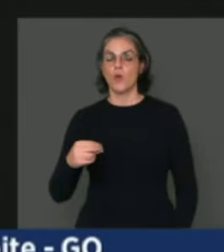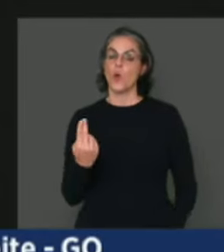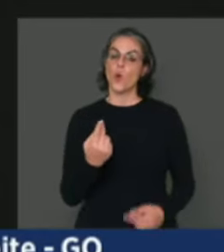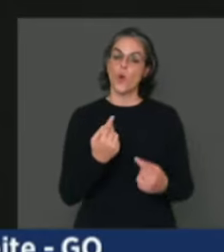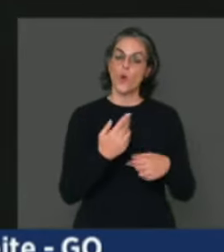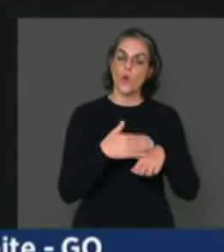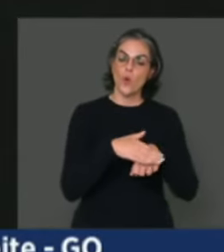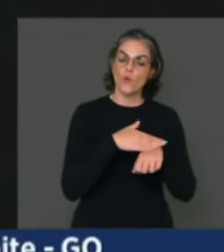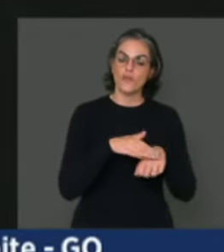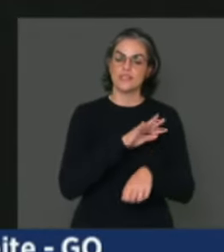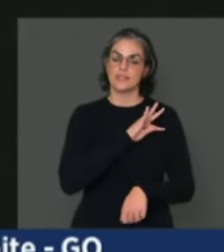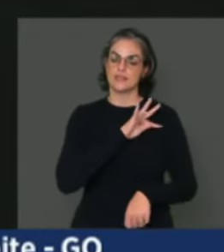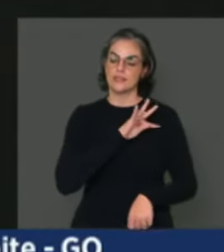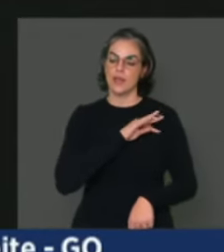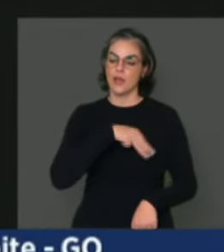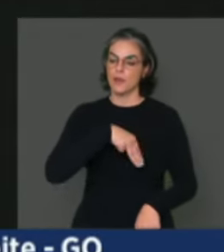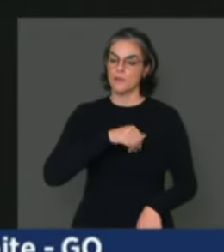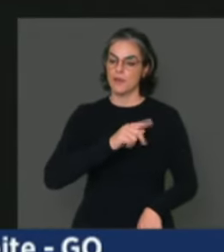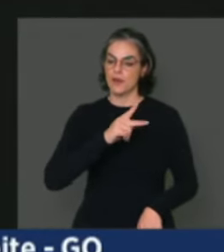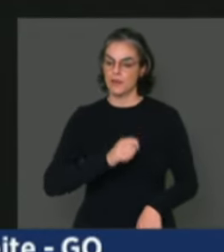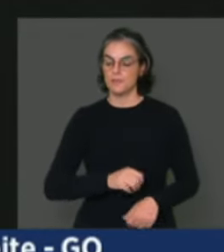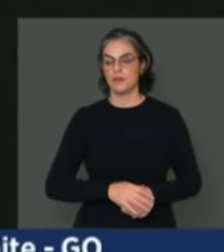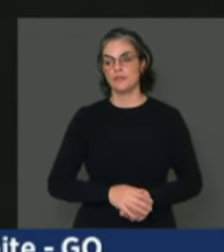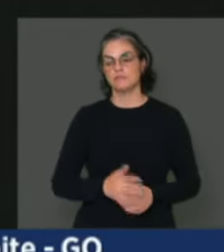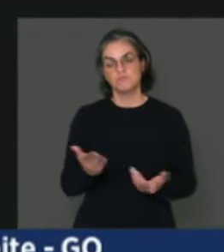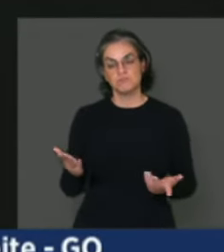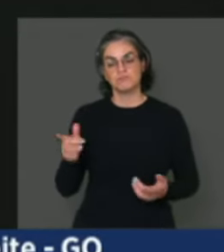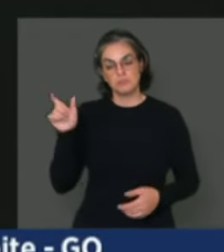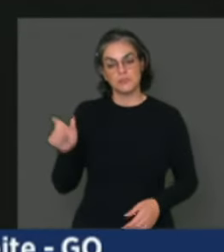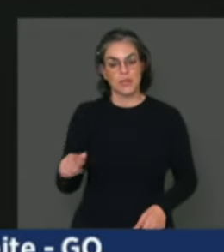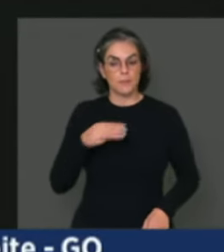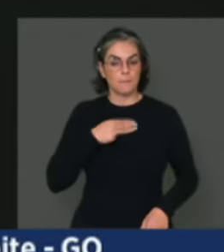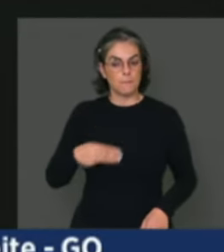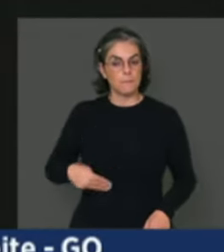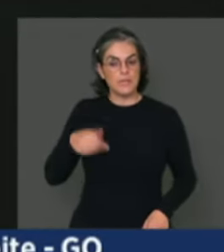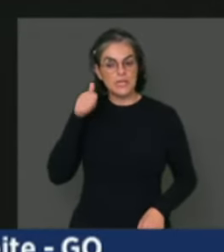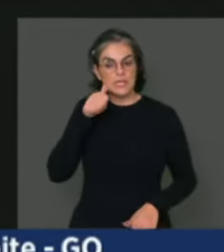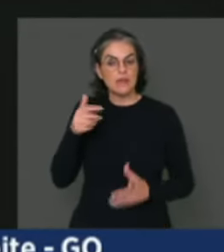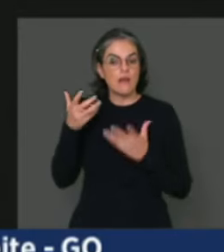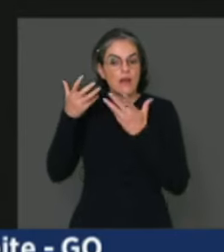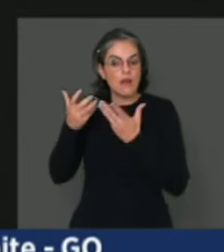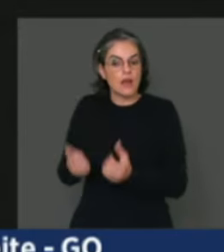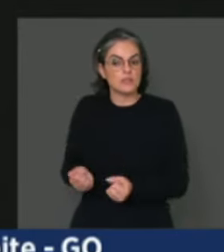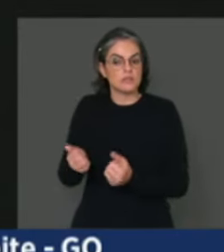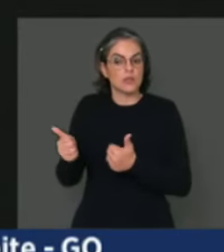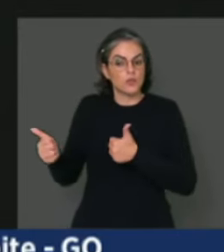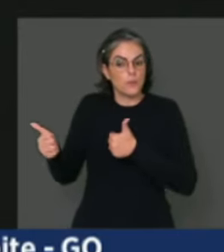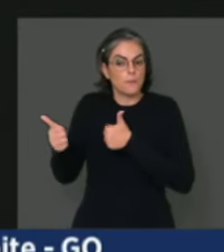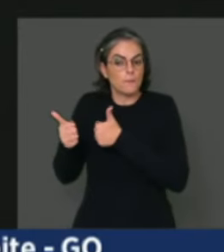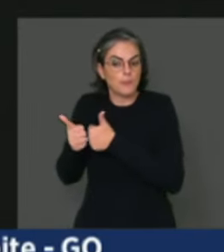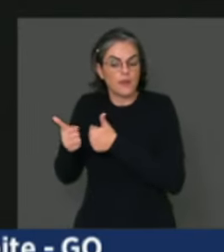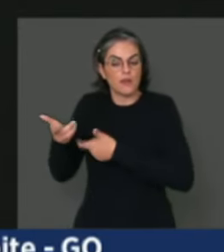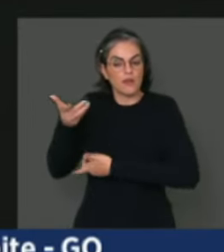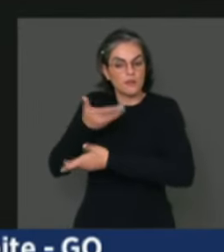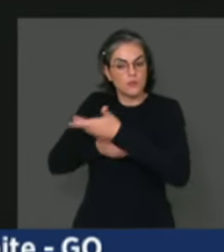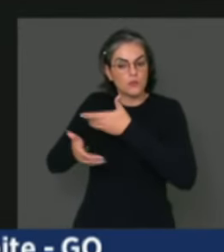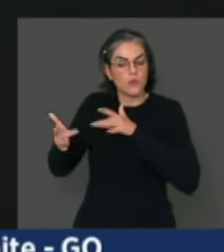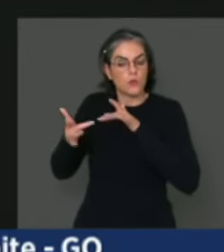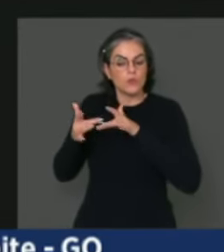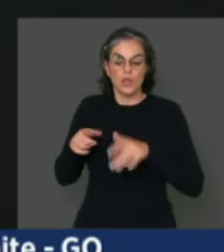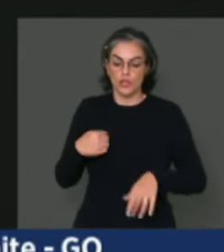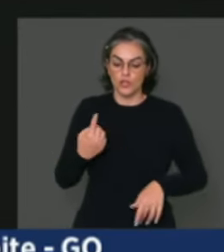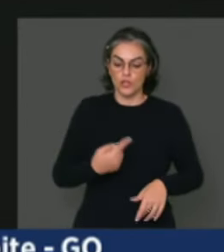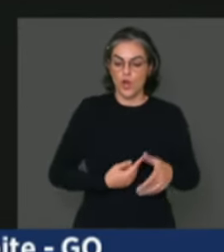A ministra nos permitiu essa aproximação aonde nós, produtores de leite,